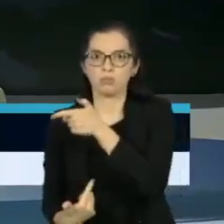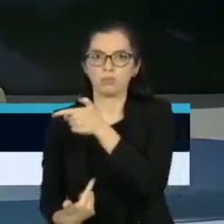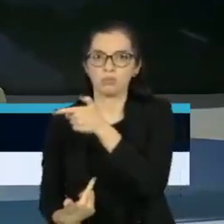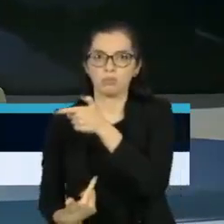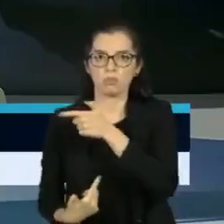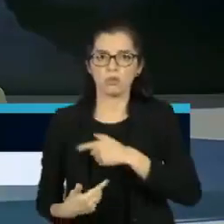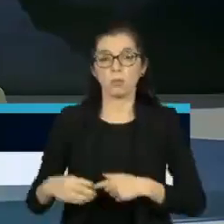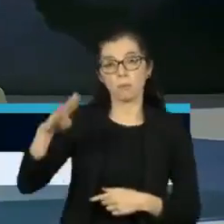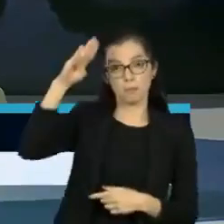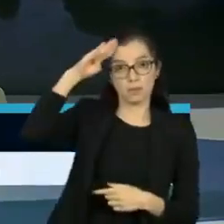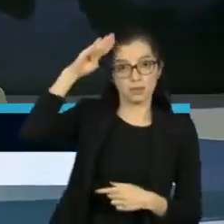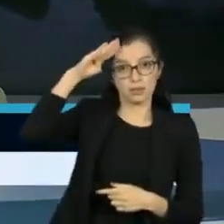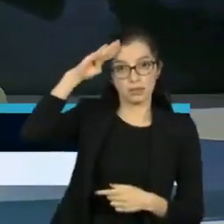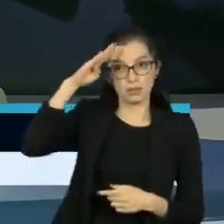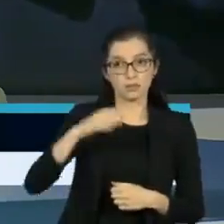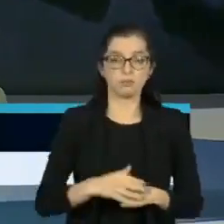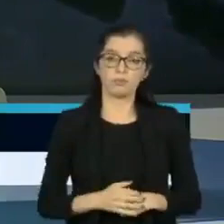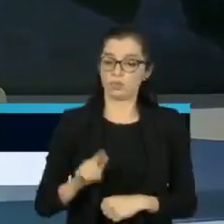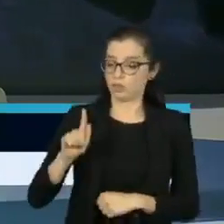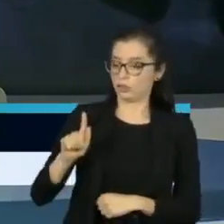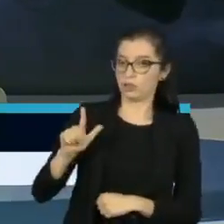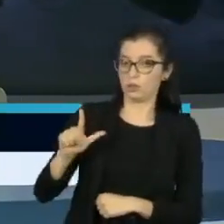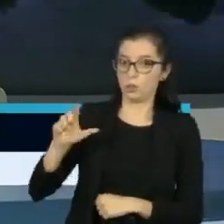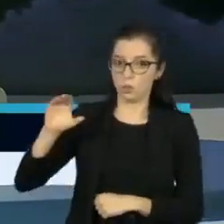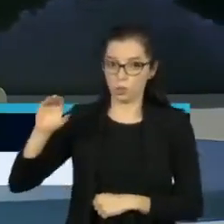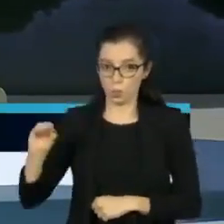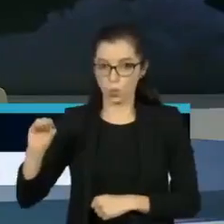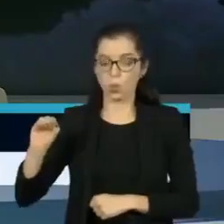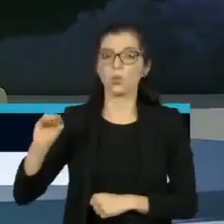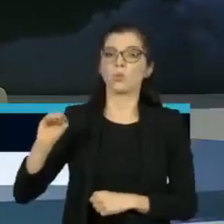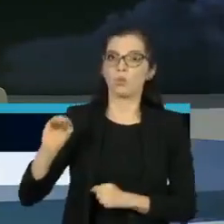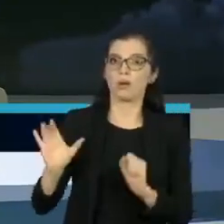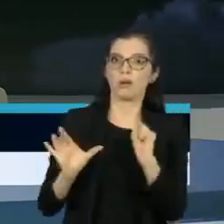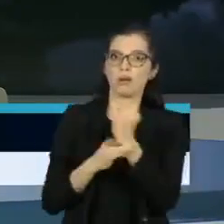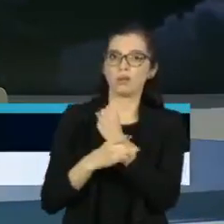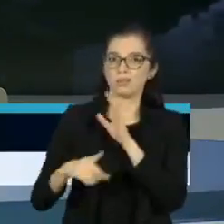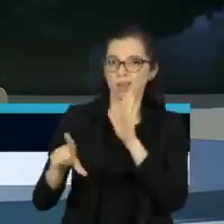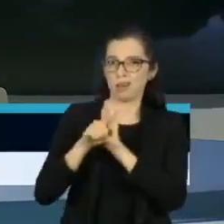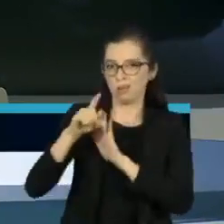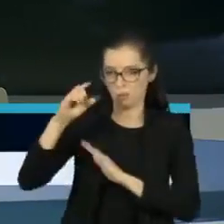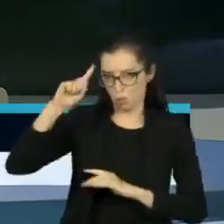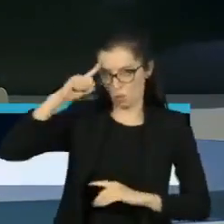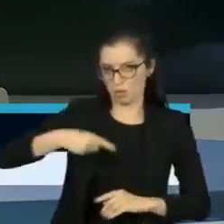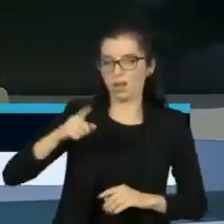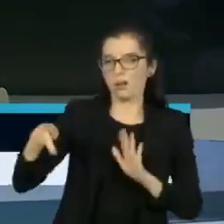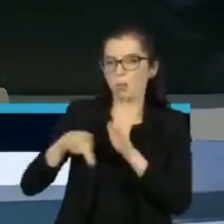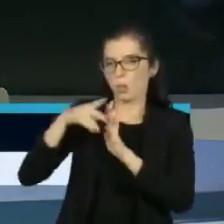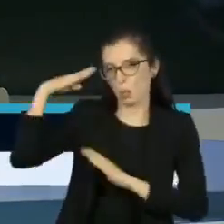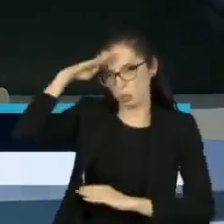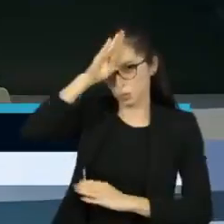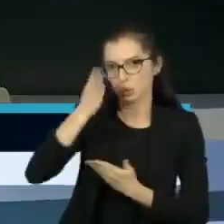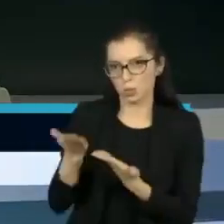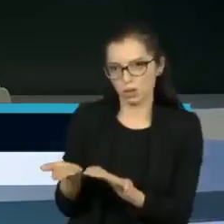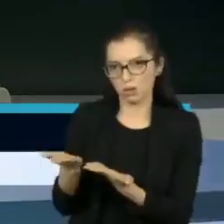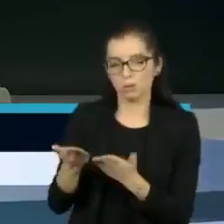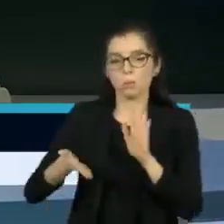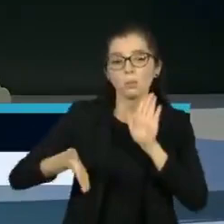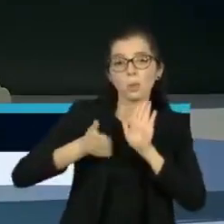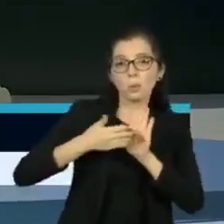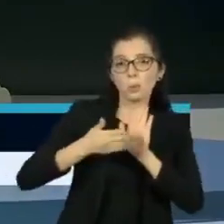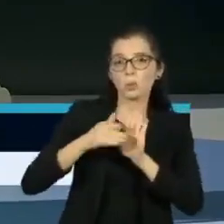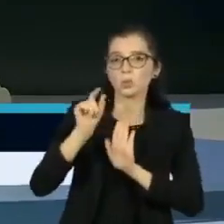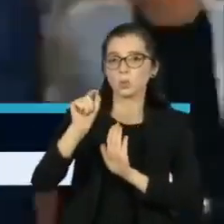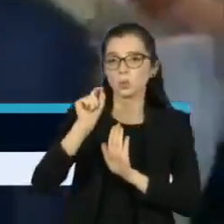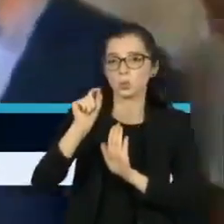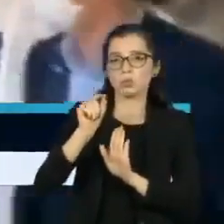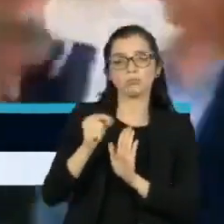da GLO, a garantia da lei e da ordem. Bolsonaro também disse que vai enviar ao Congresso novamente projetos sobre os de armas